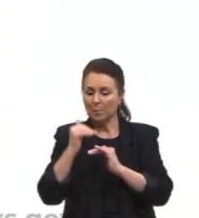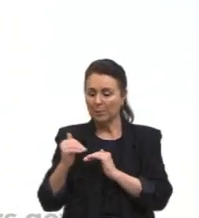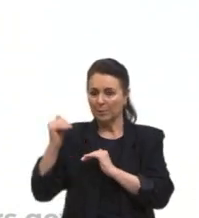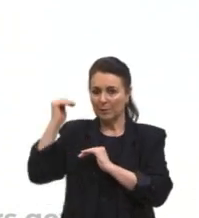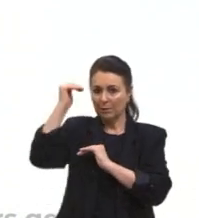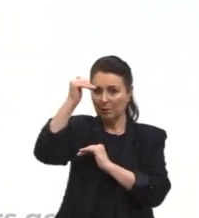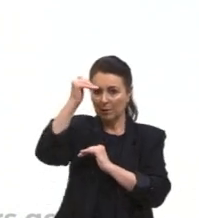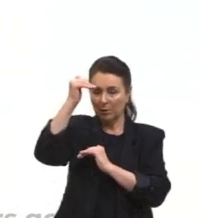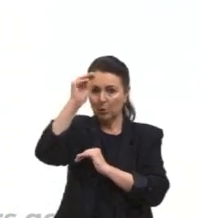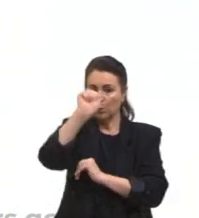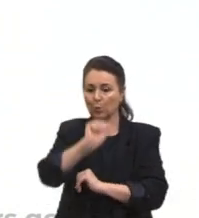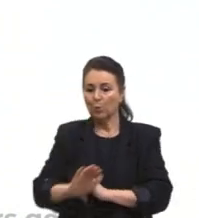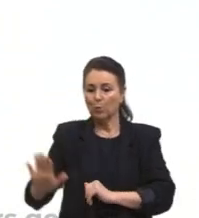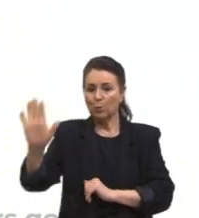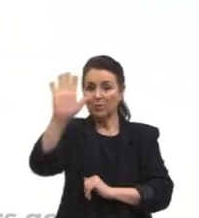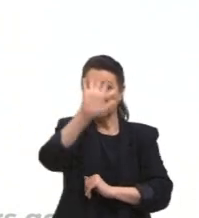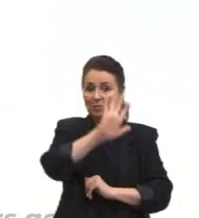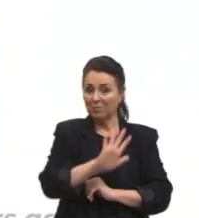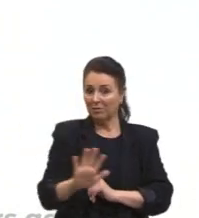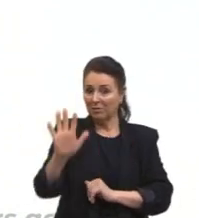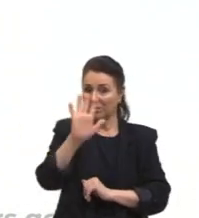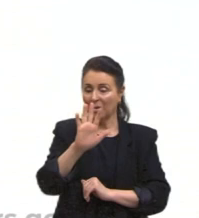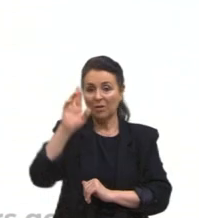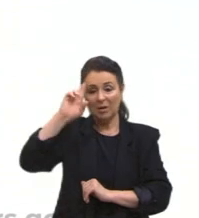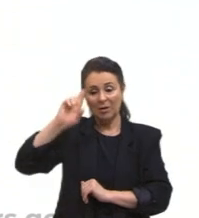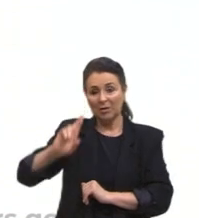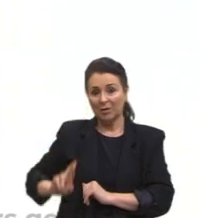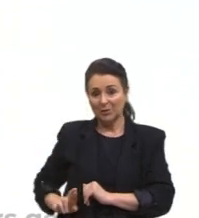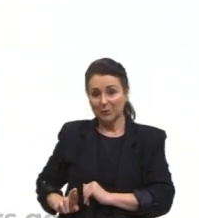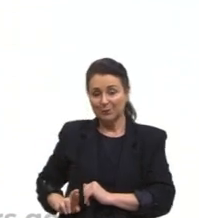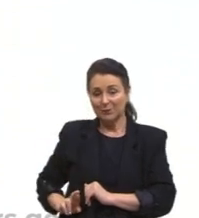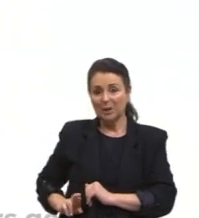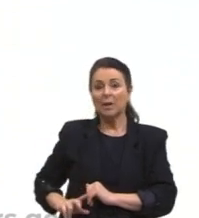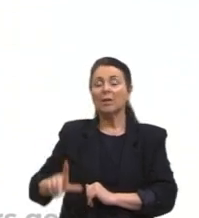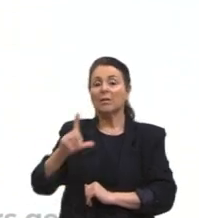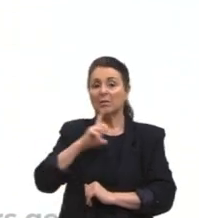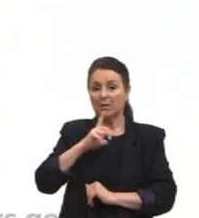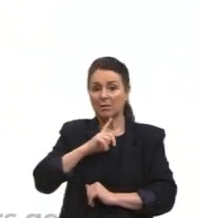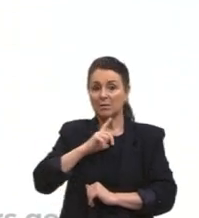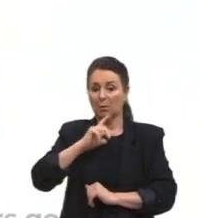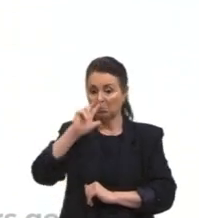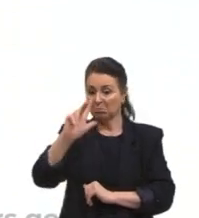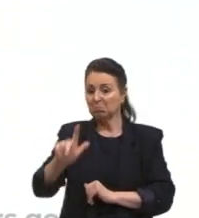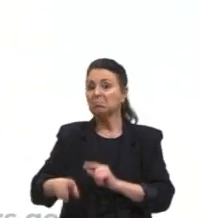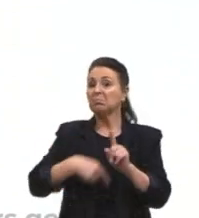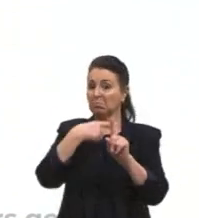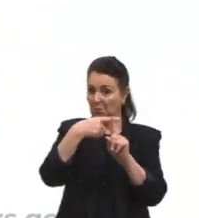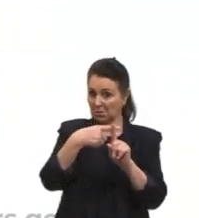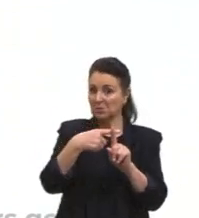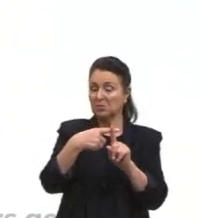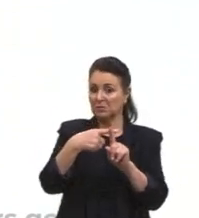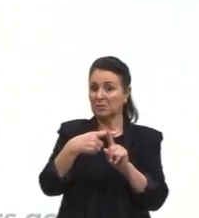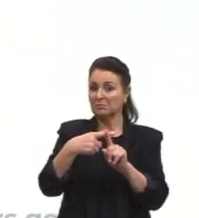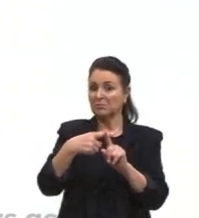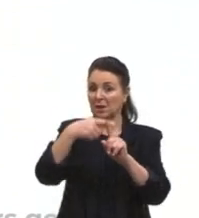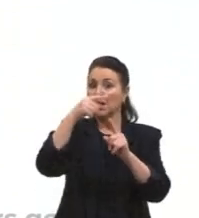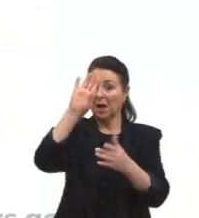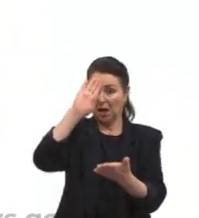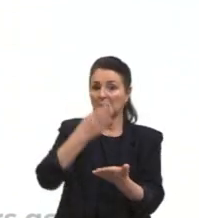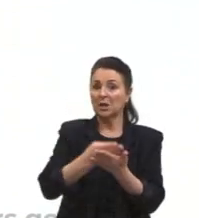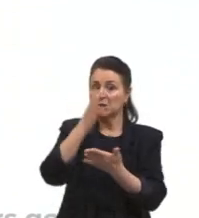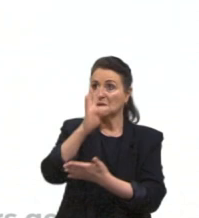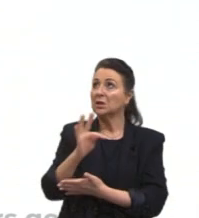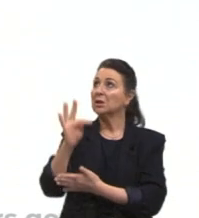universal, o universal, e a racionalidade teria sido positiva e teocêntrica, acreditando no